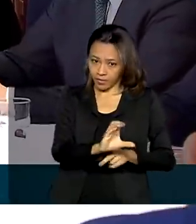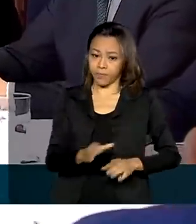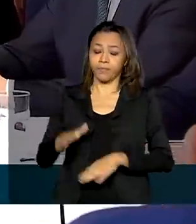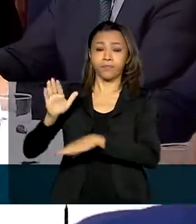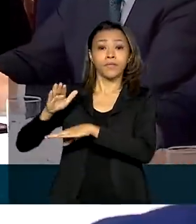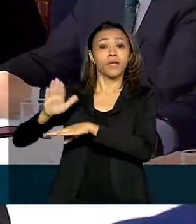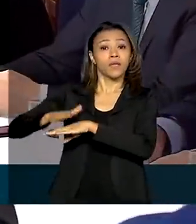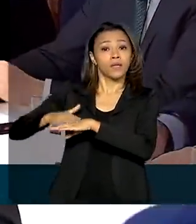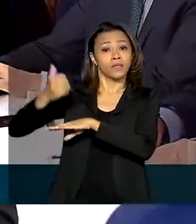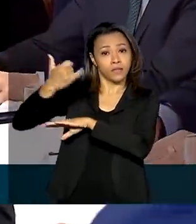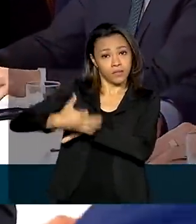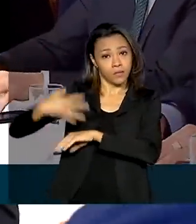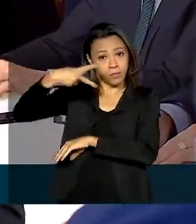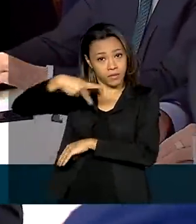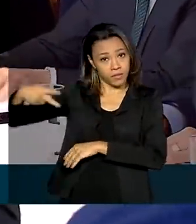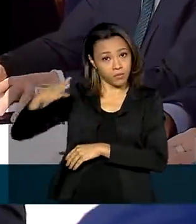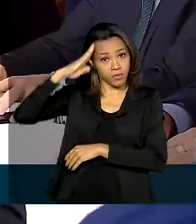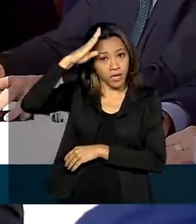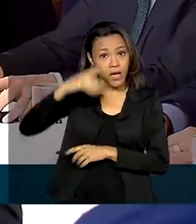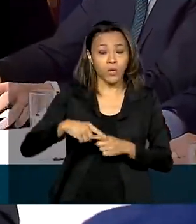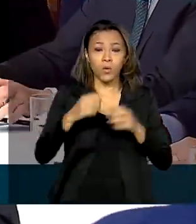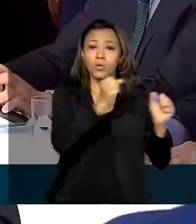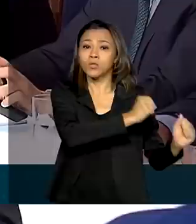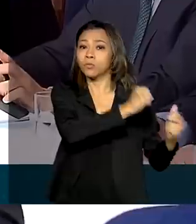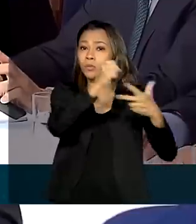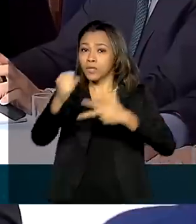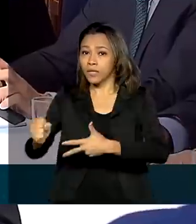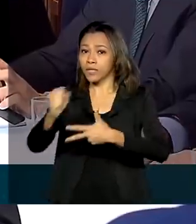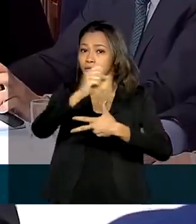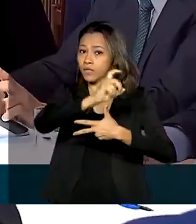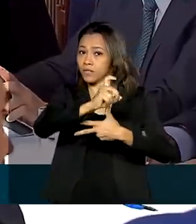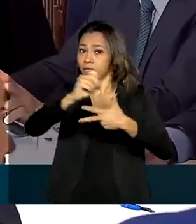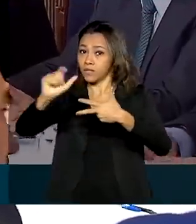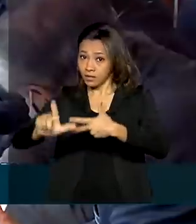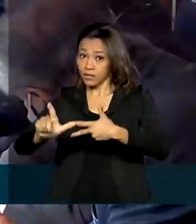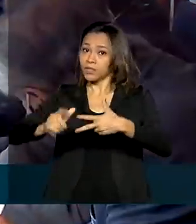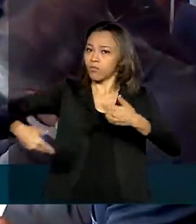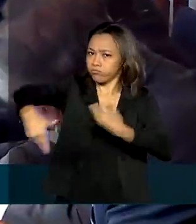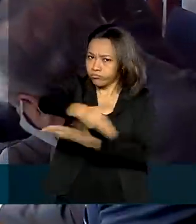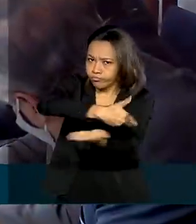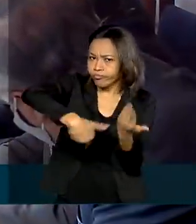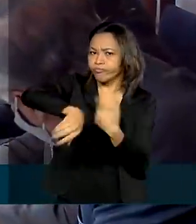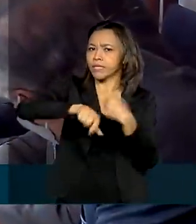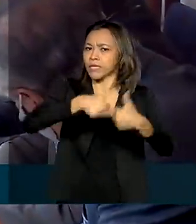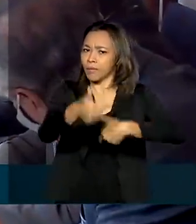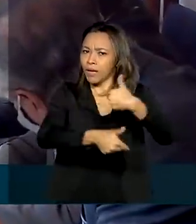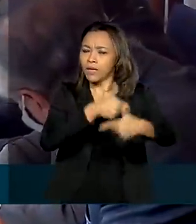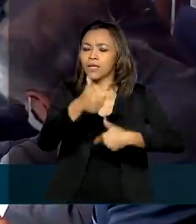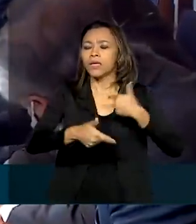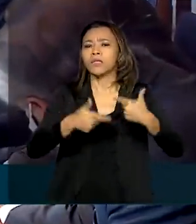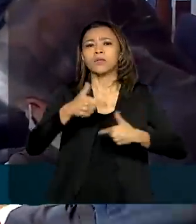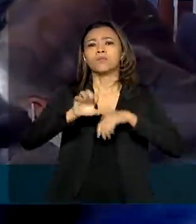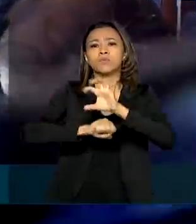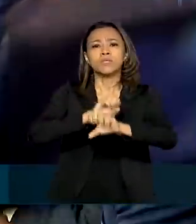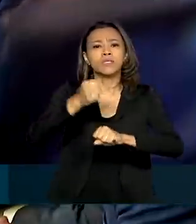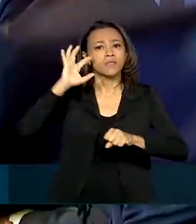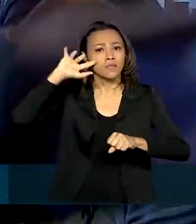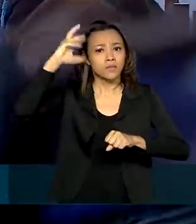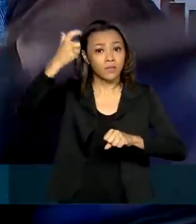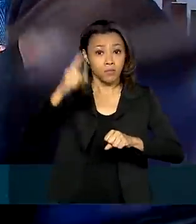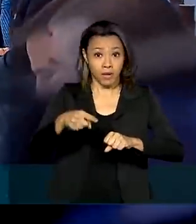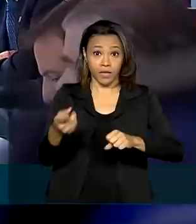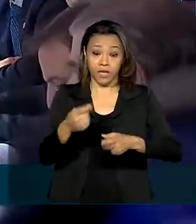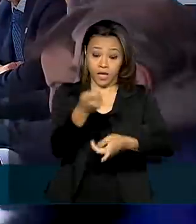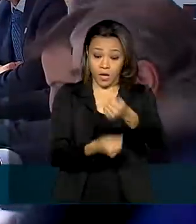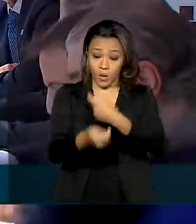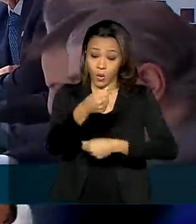presidente Jair Bolsonaro, executivo e legislativo estão trabalhando juntos em busca de soluções para colocar a economia nos